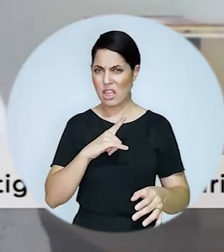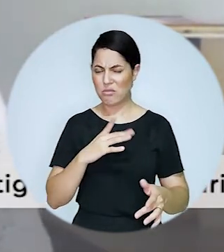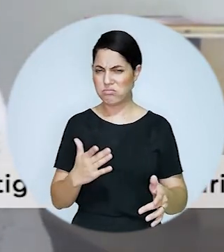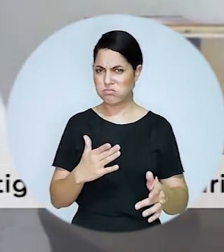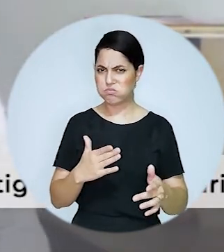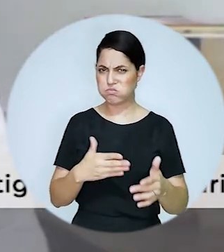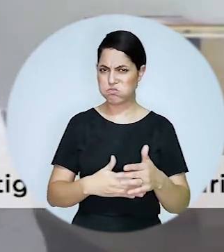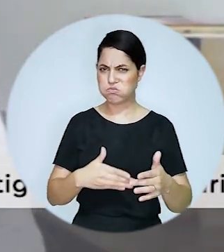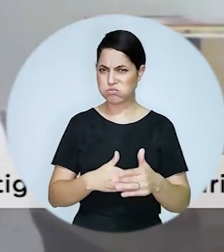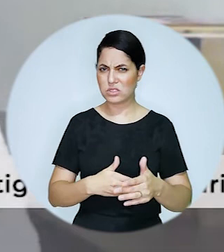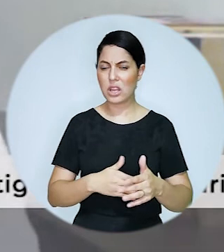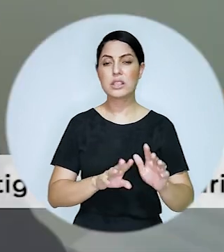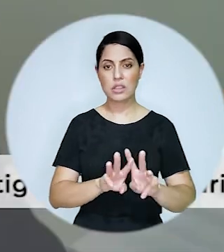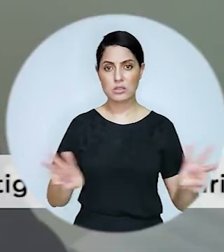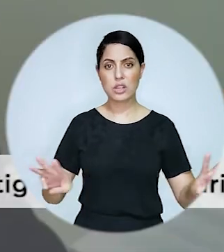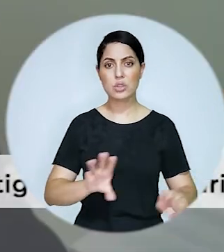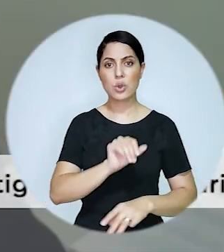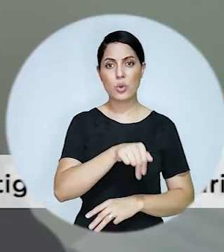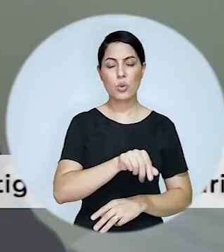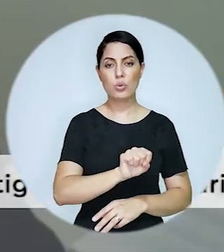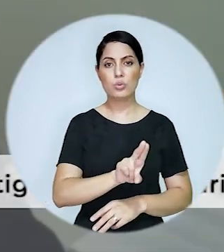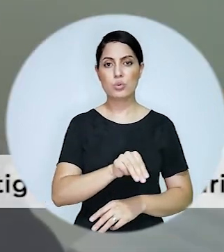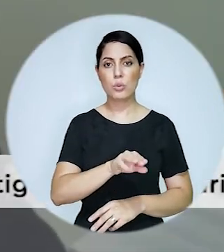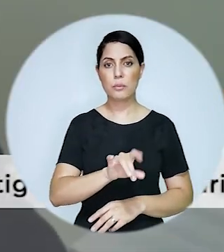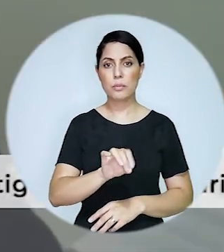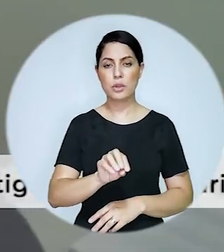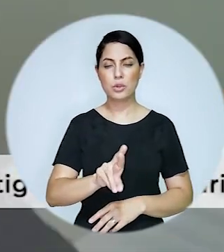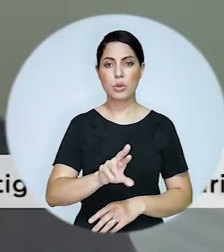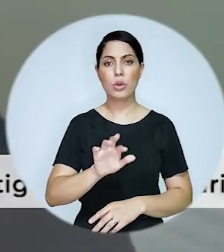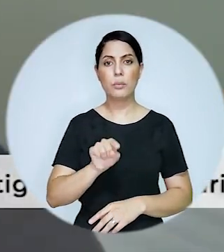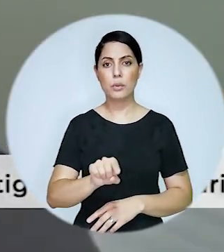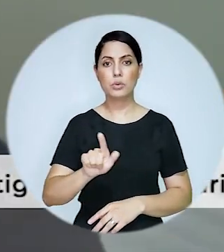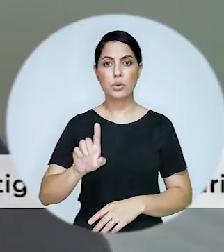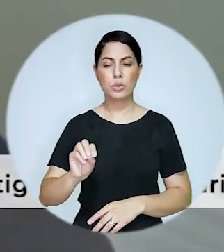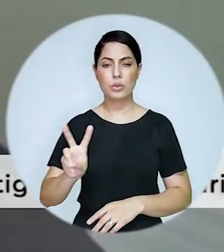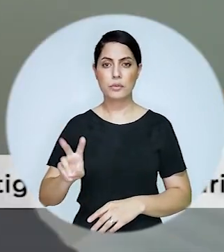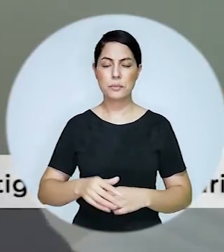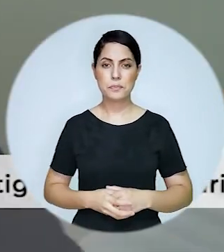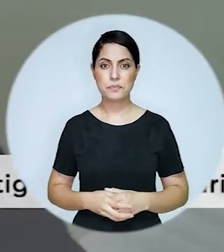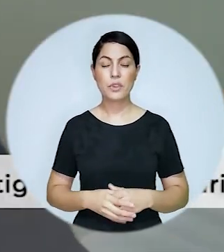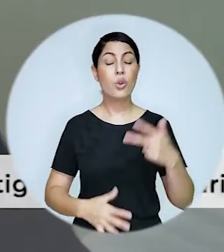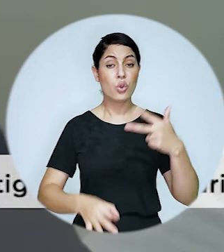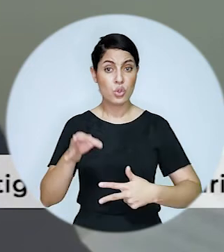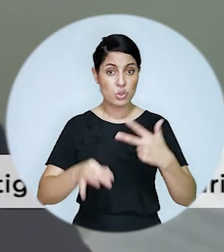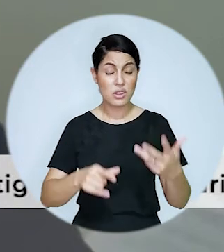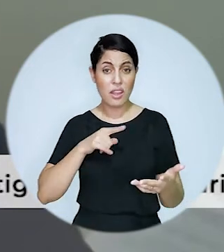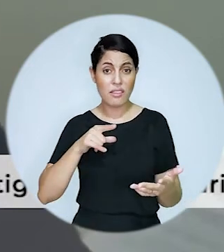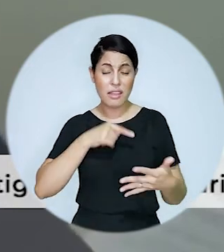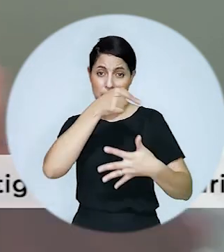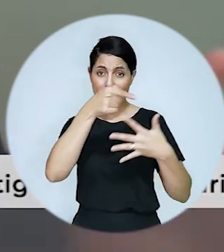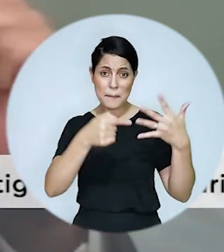a plataforma consumidor.gov o CNJ tem logicamente não é sua função principal mas não são raras as